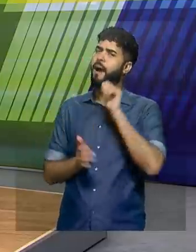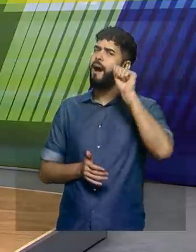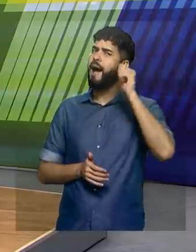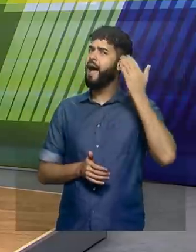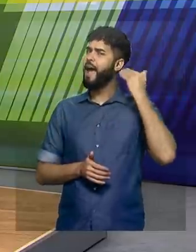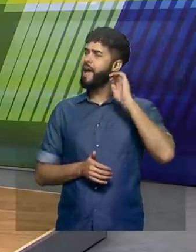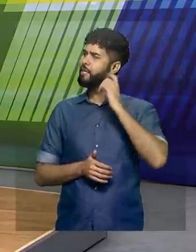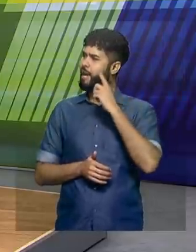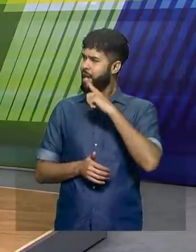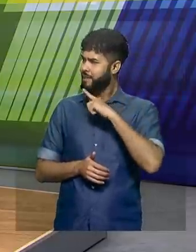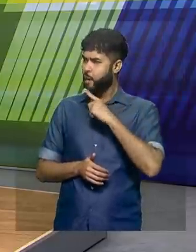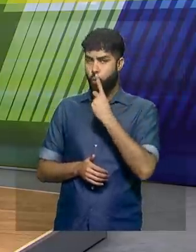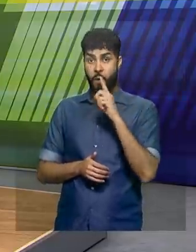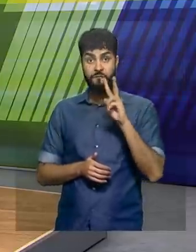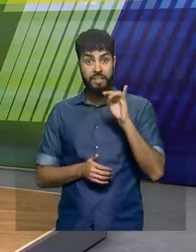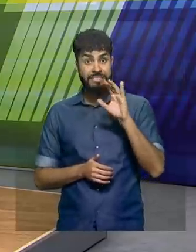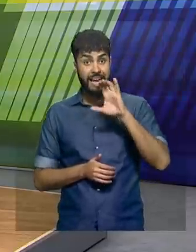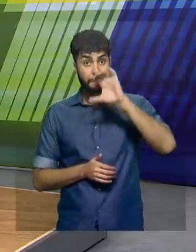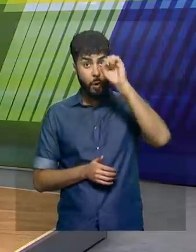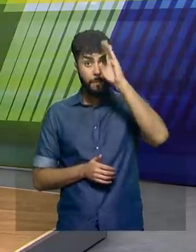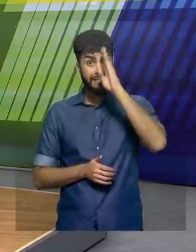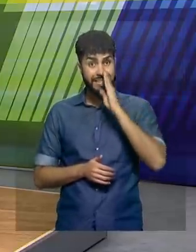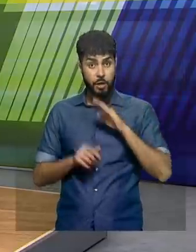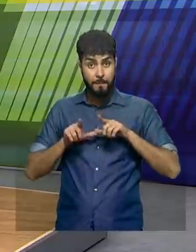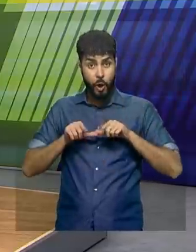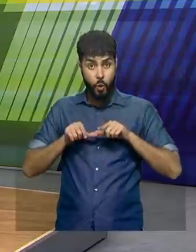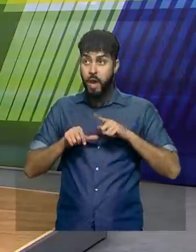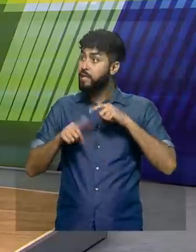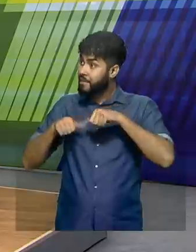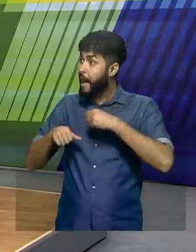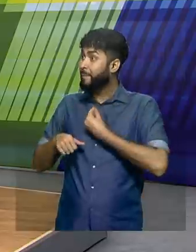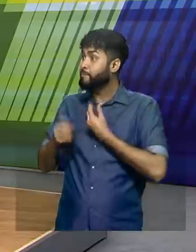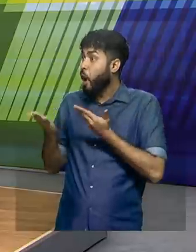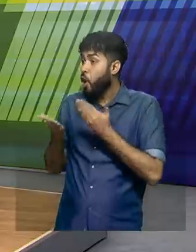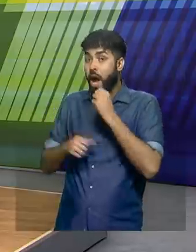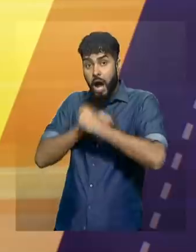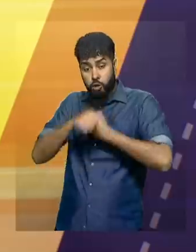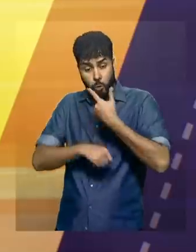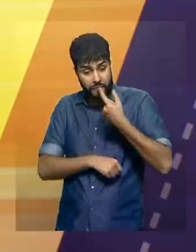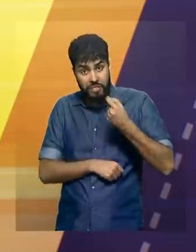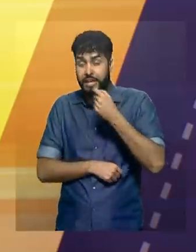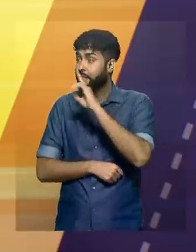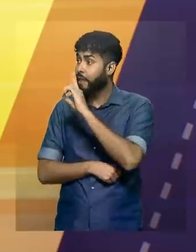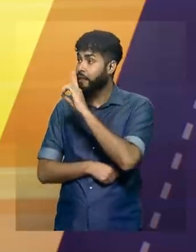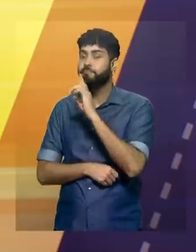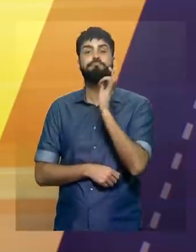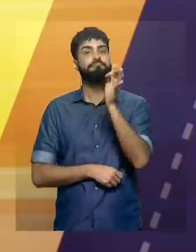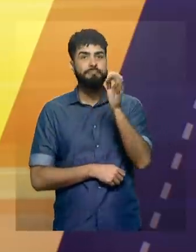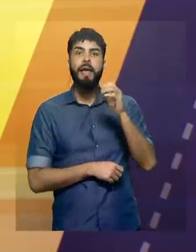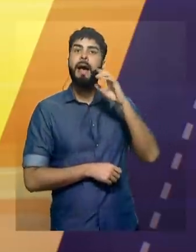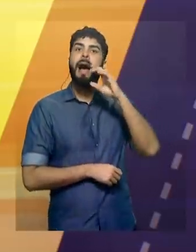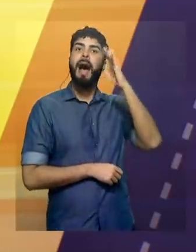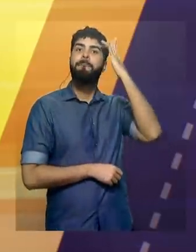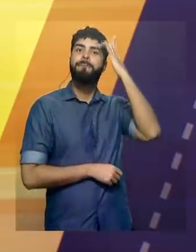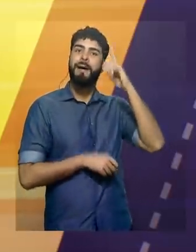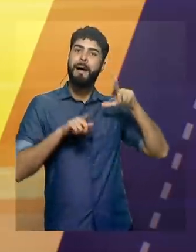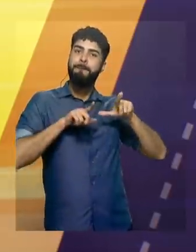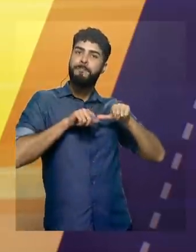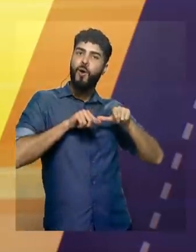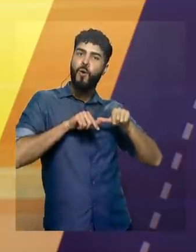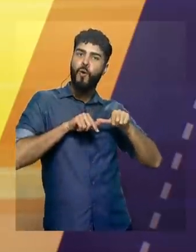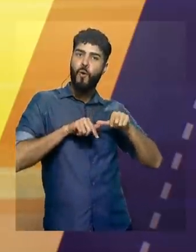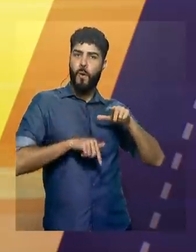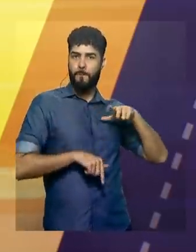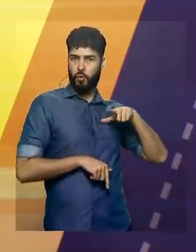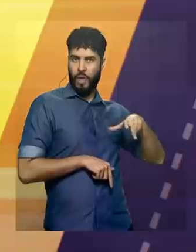vice-campeão brasileiro aqui do Rio de Janeiro, o Bangu, que está disputando a Série D. Exatamente. Bangu, que amanhã enfrenta a Portuguesa. E tem também o São